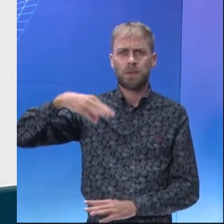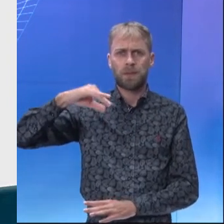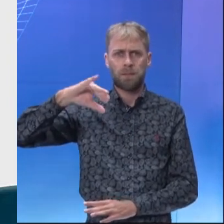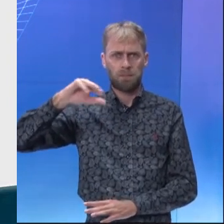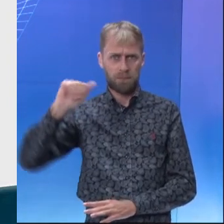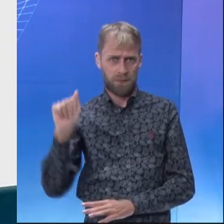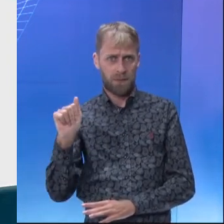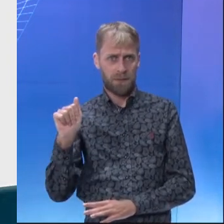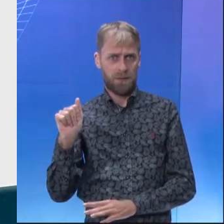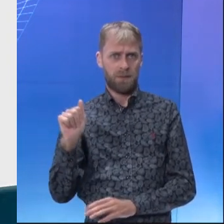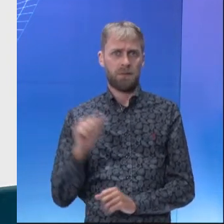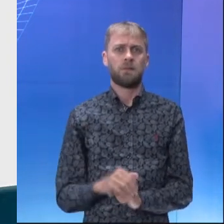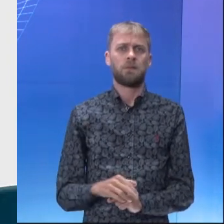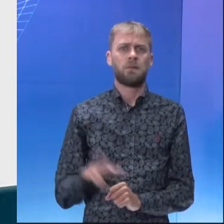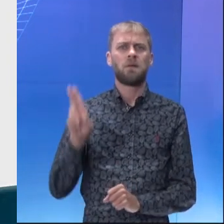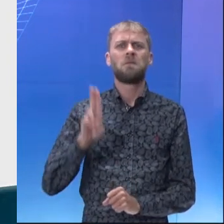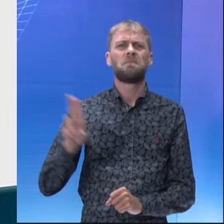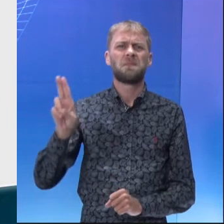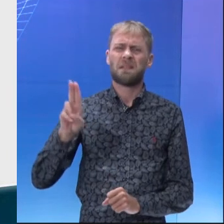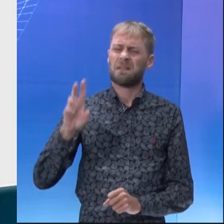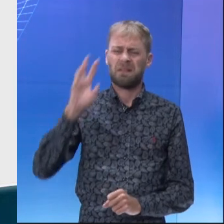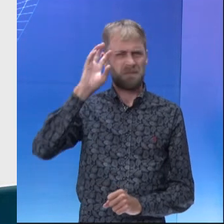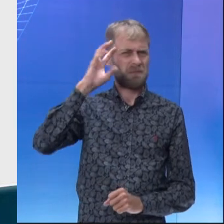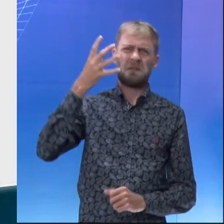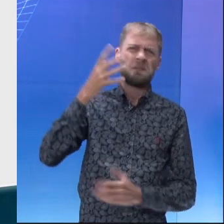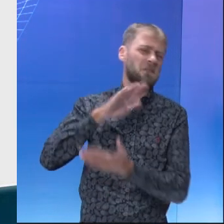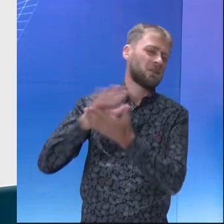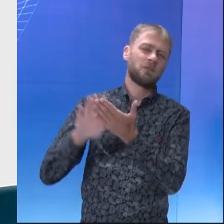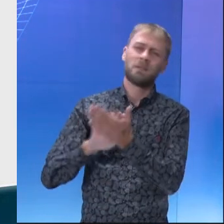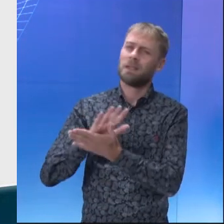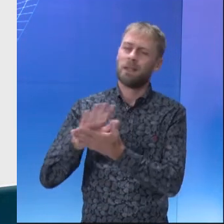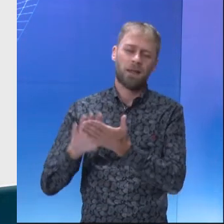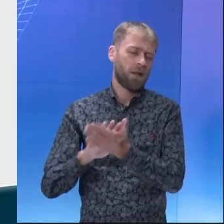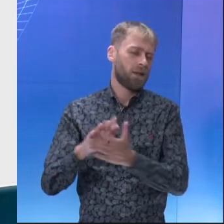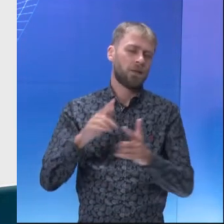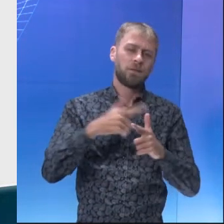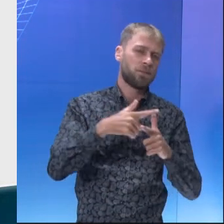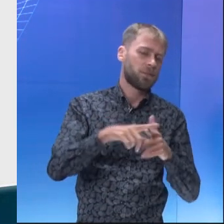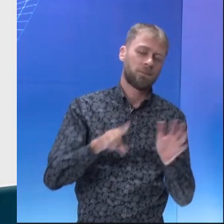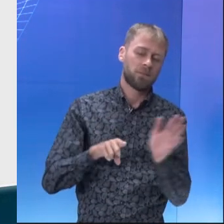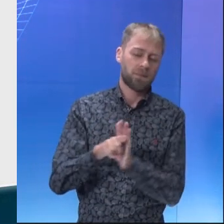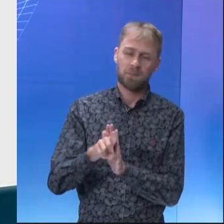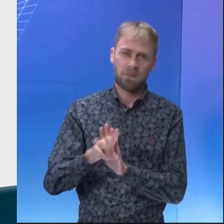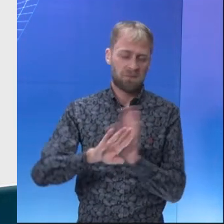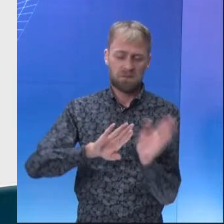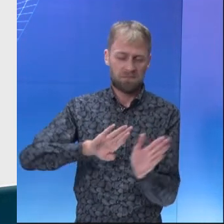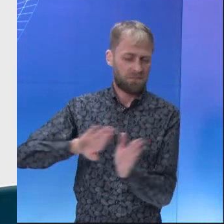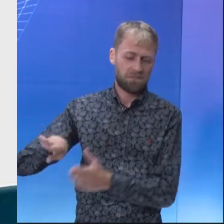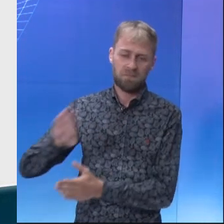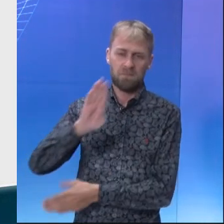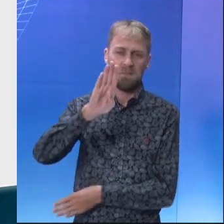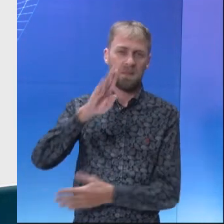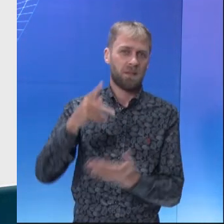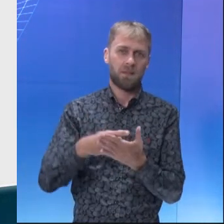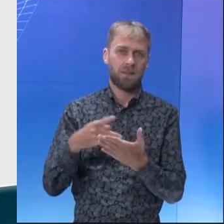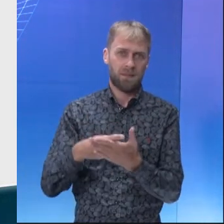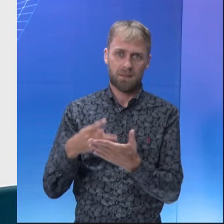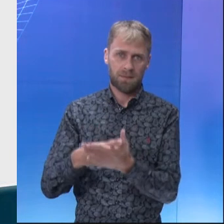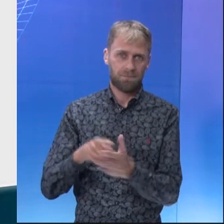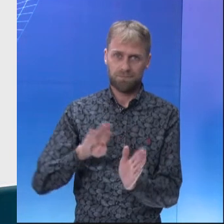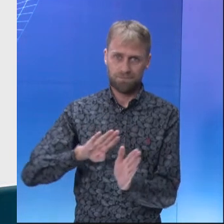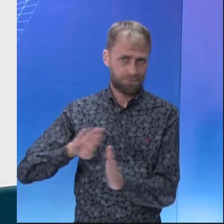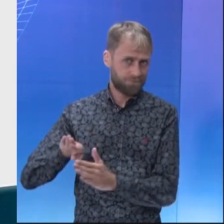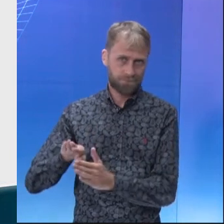Ora, favorecer as práticas de fertilização química não resolve o problema que é proposto no enunciado. Então, não